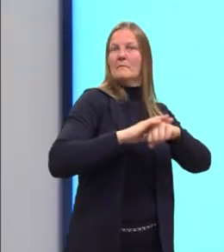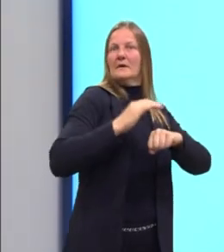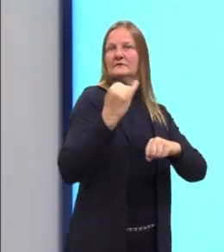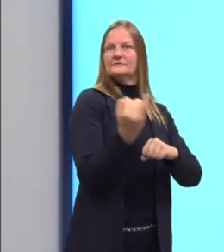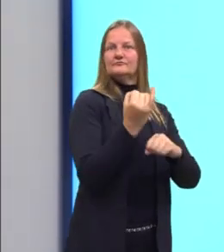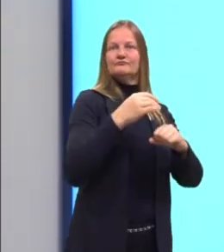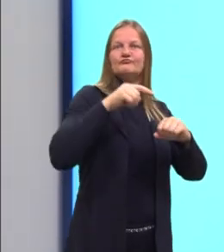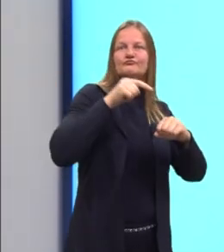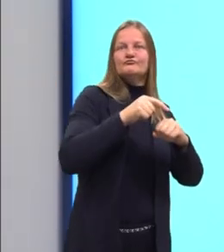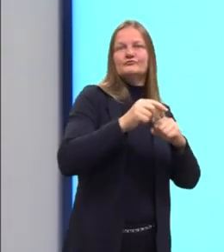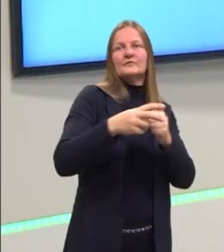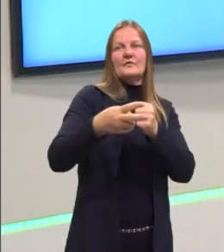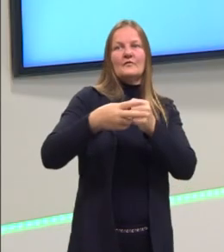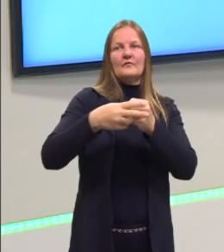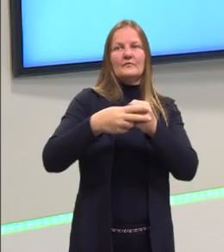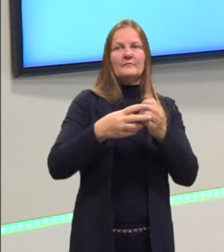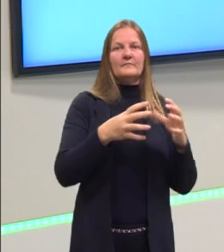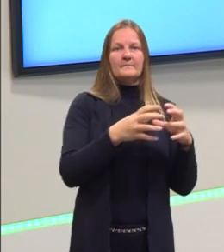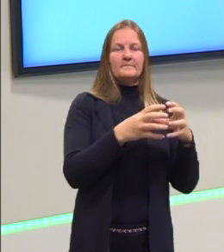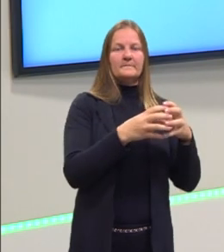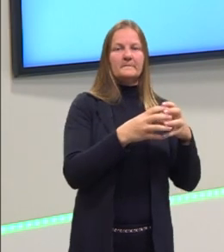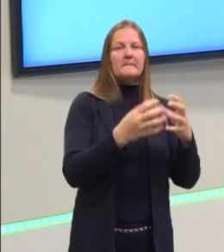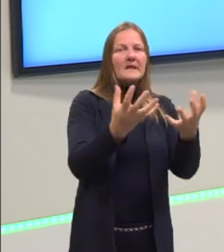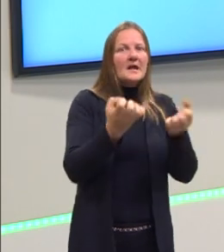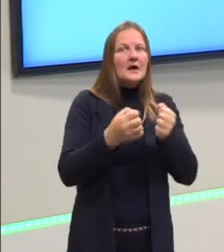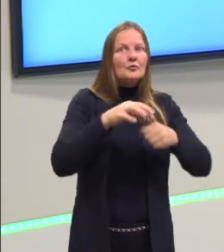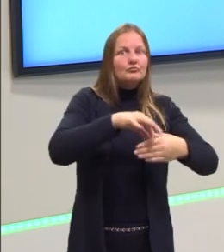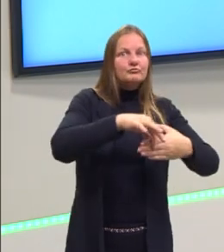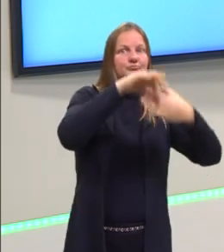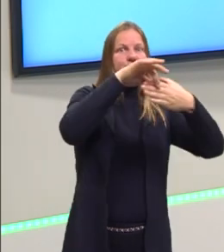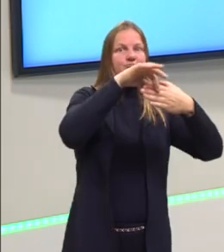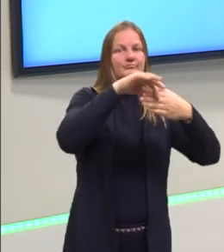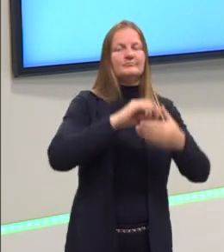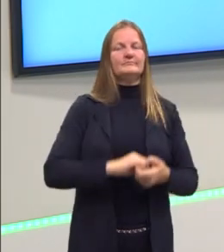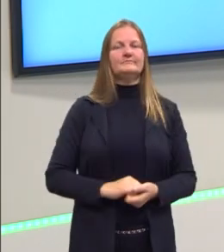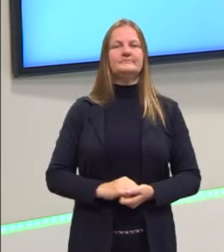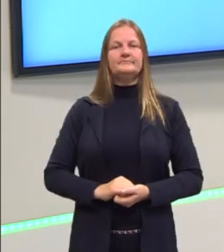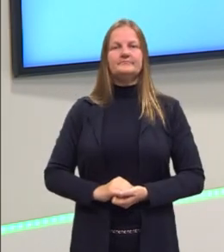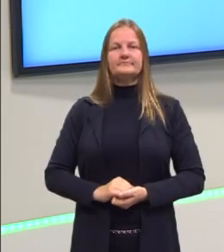ação que eu quero enfatizar. Certo?